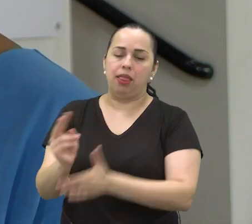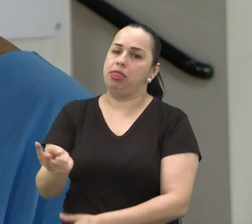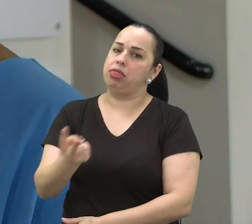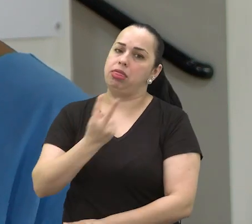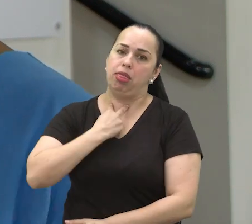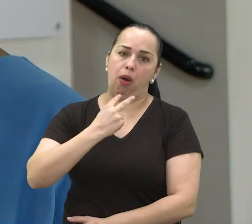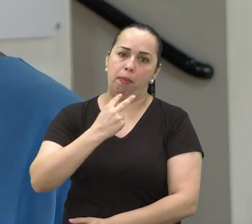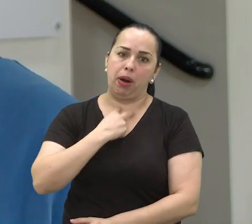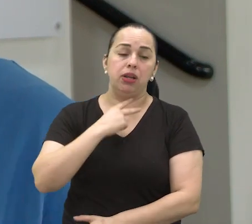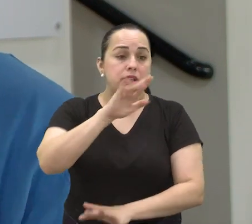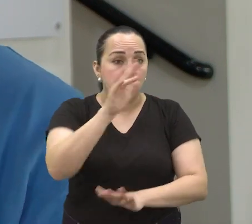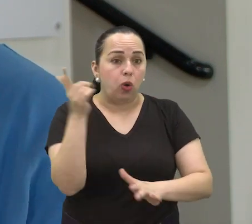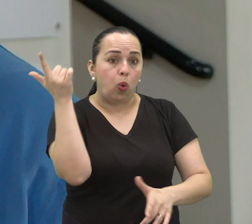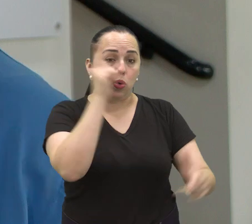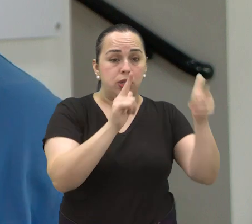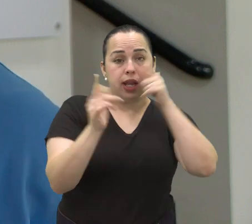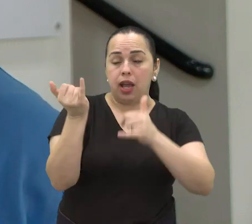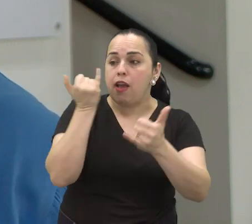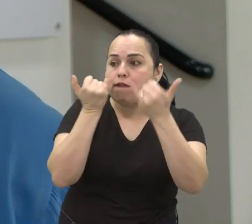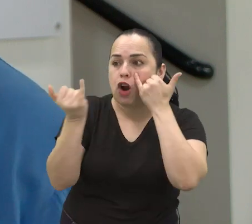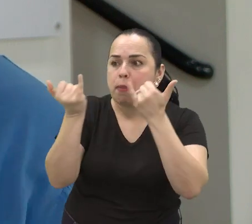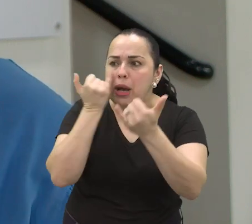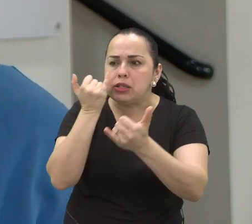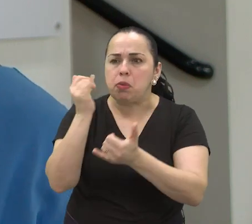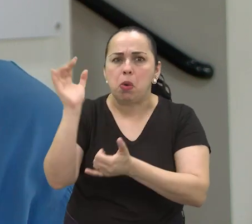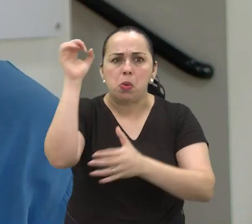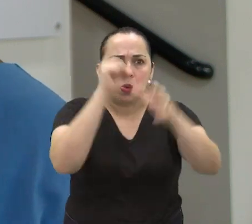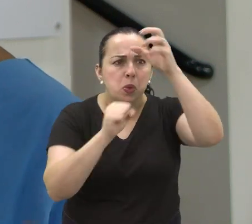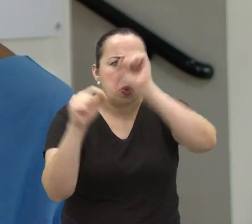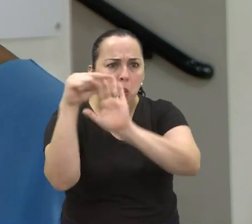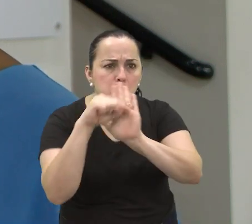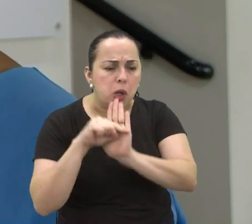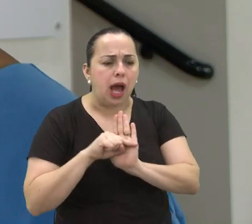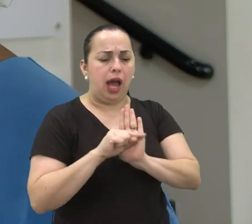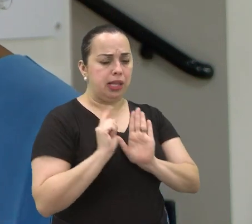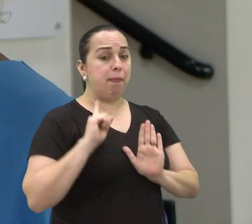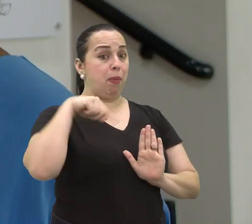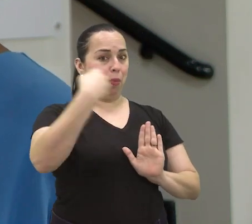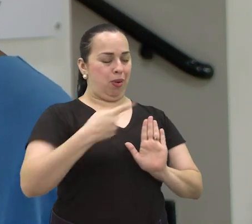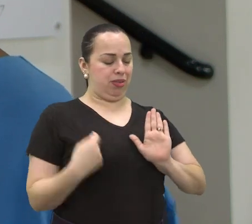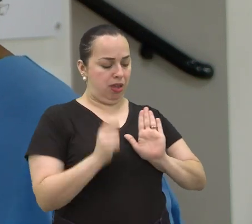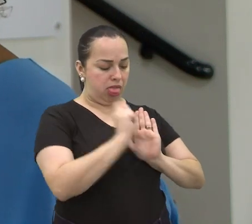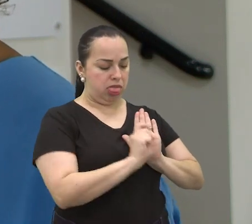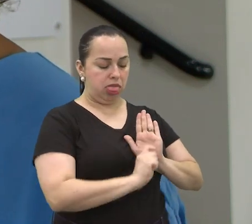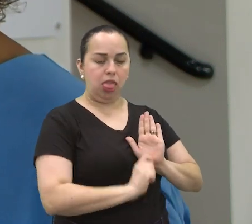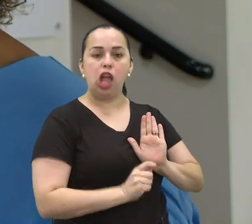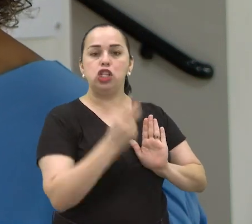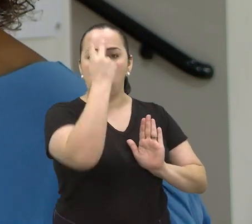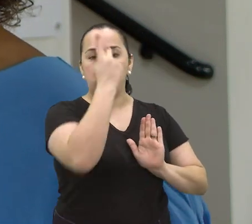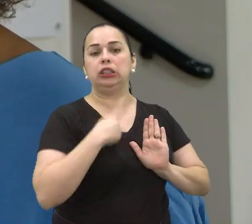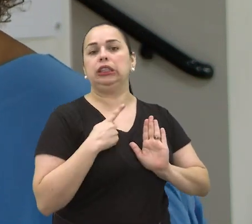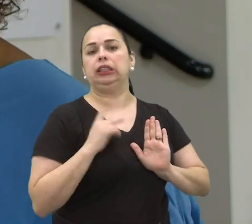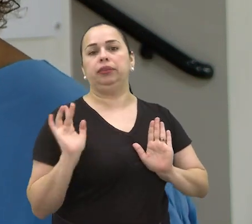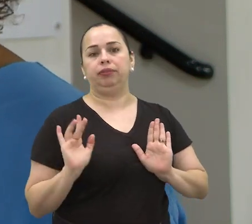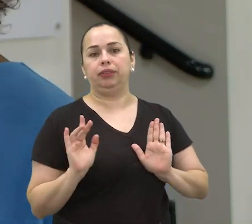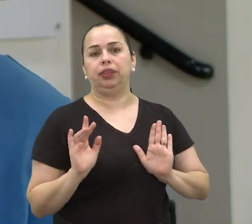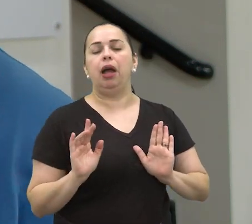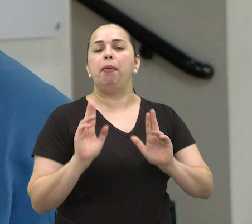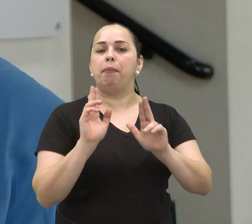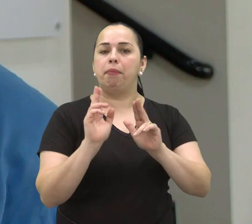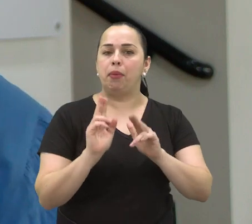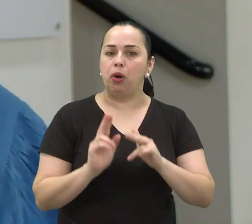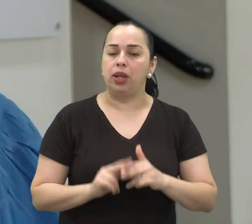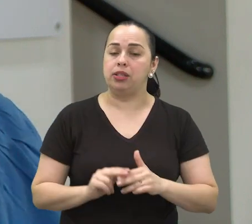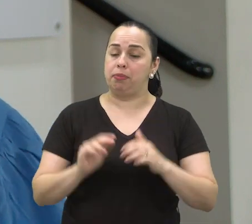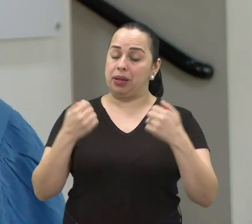plageie. Permite que você tenha várias informações para você elaborar o seu pensamento, construir o seu texto. Então, para isso, a gente